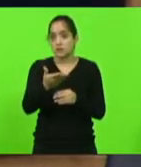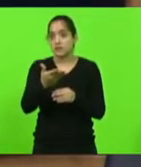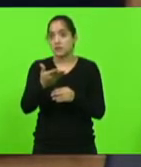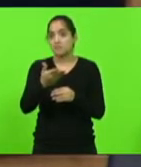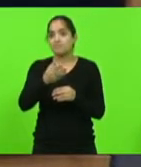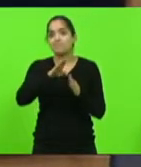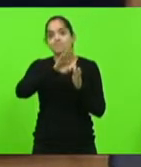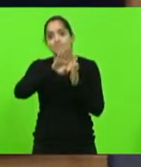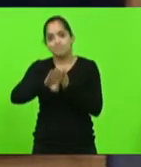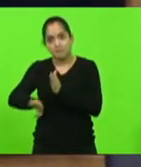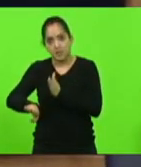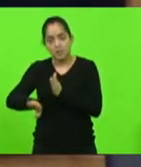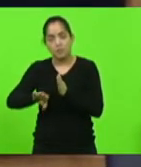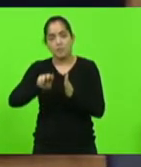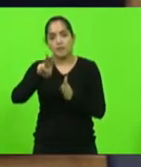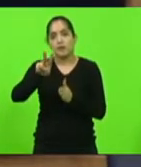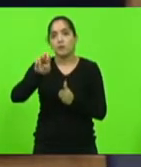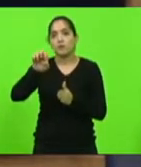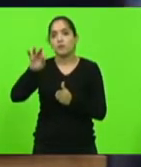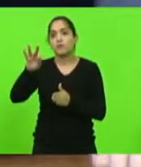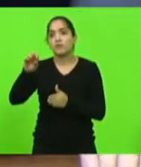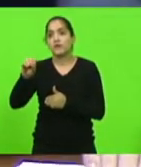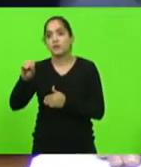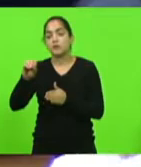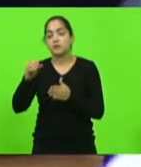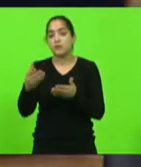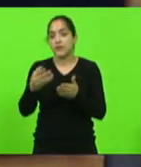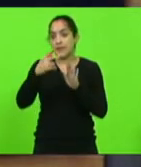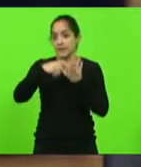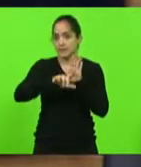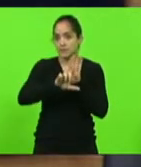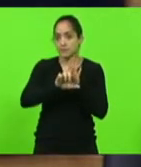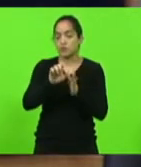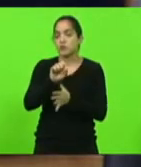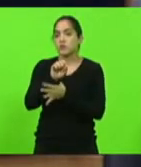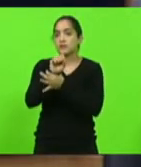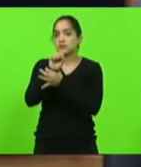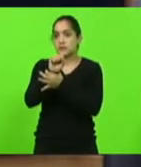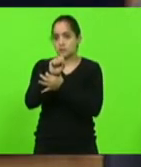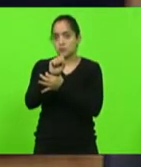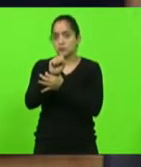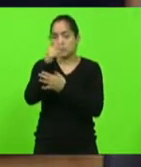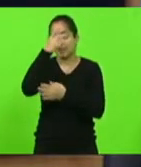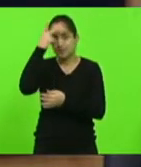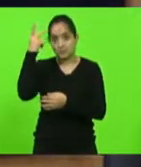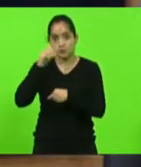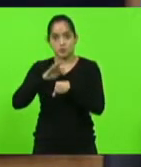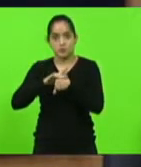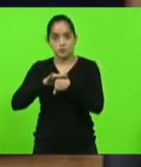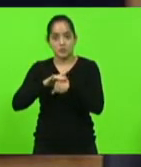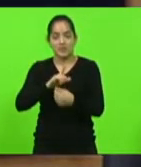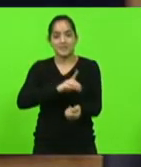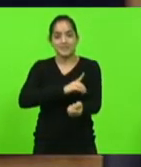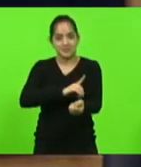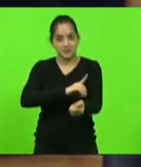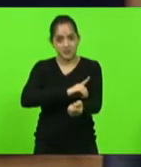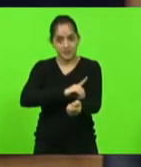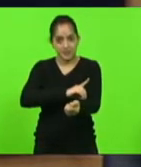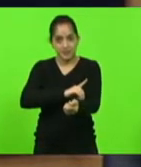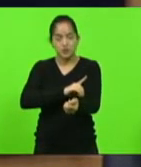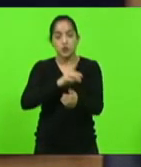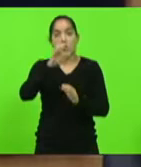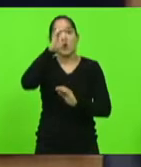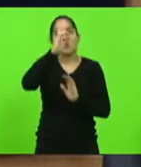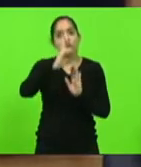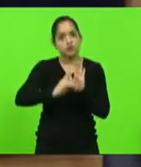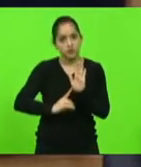derrubar o veto do governador. esse projeto assegura aos portadores de diabetes o direito ao